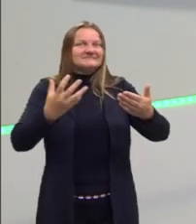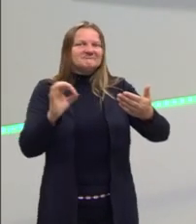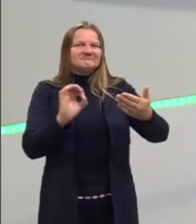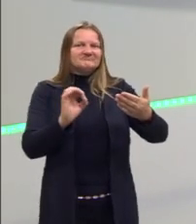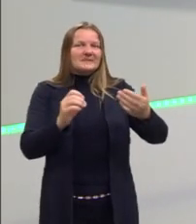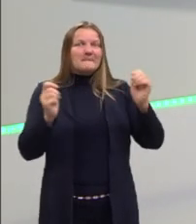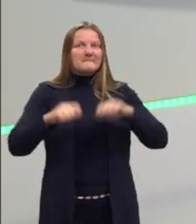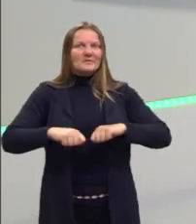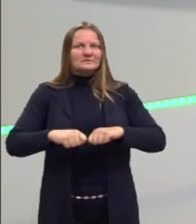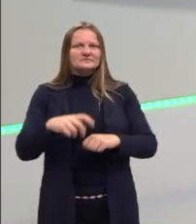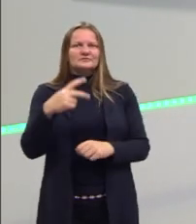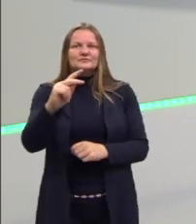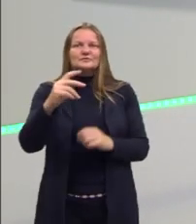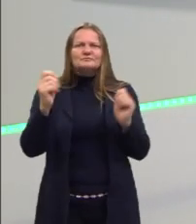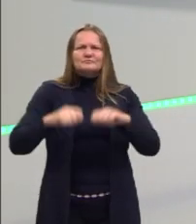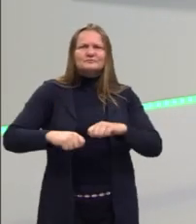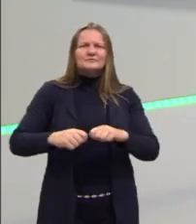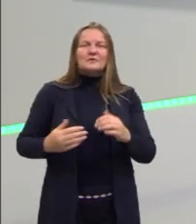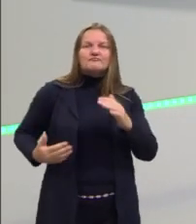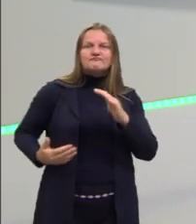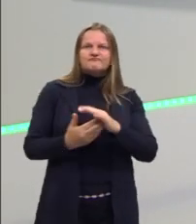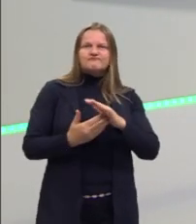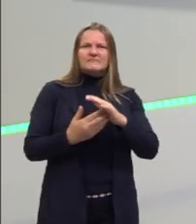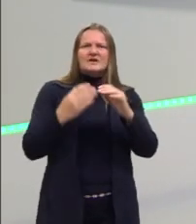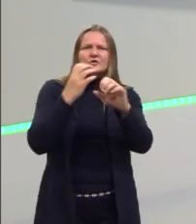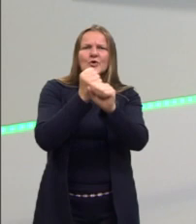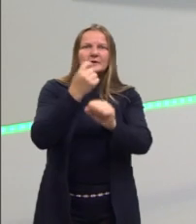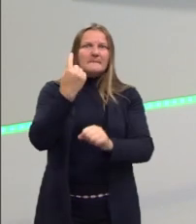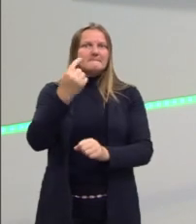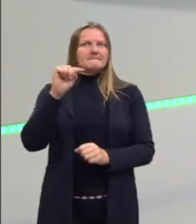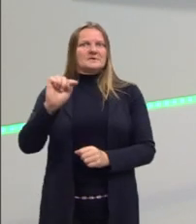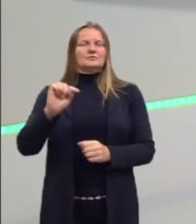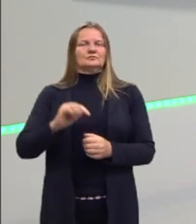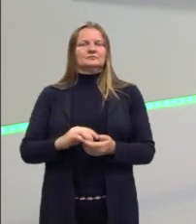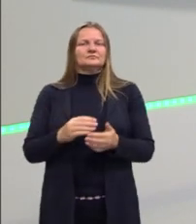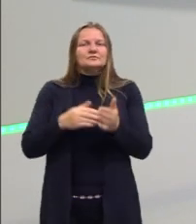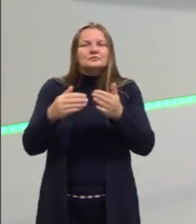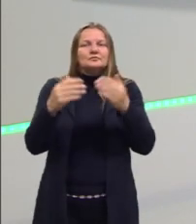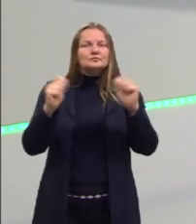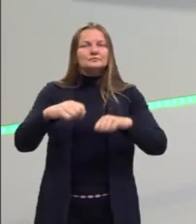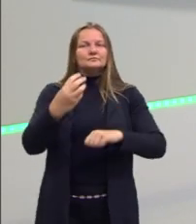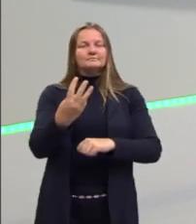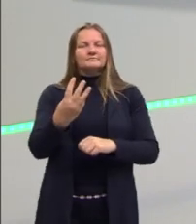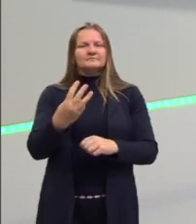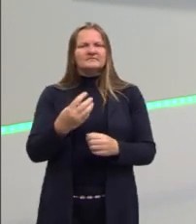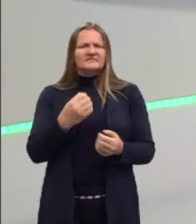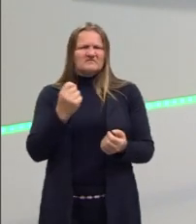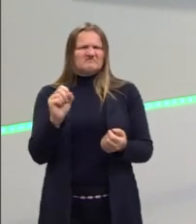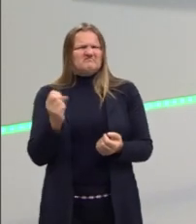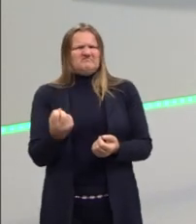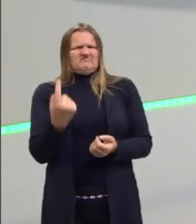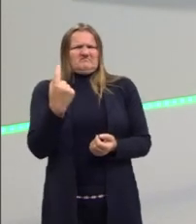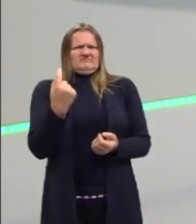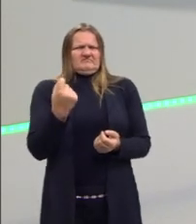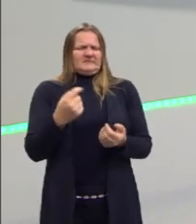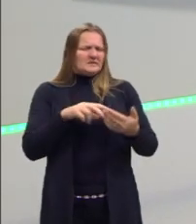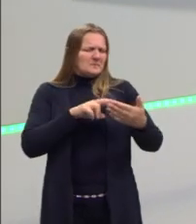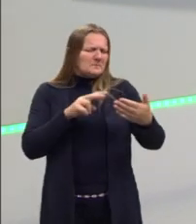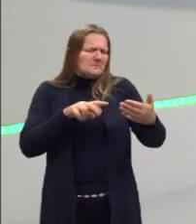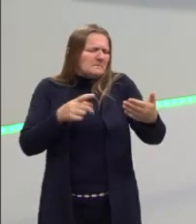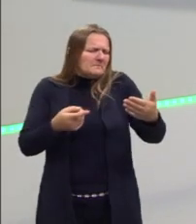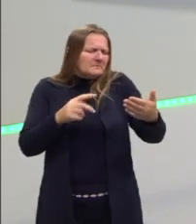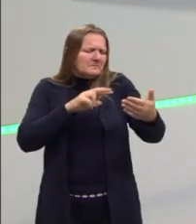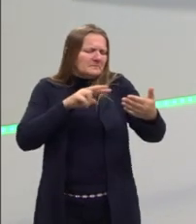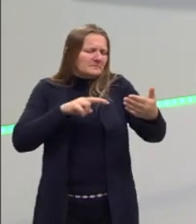potência, a tua capacidade de atingir tudo que é pedido na competência 3, e ele vai dizer, ué, mas aqui